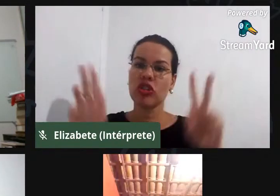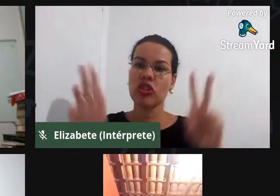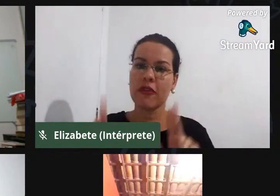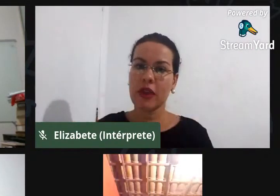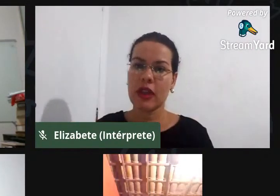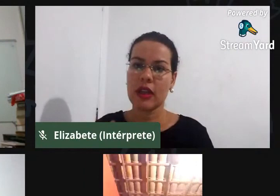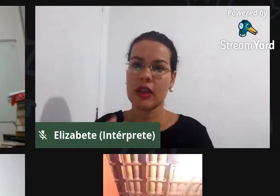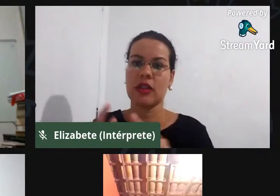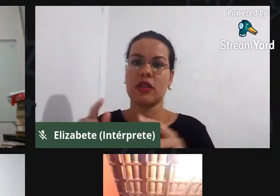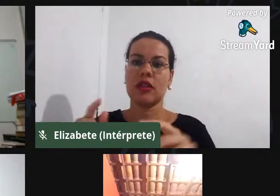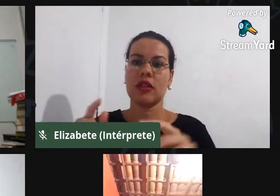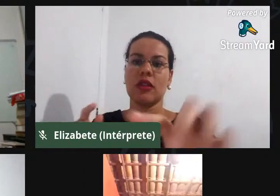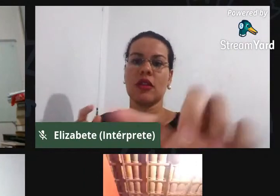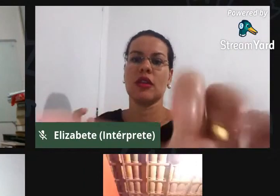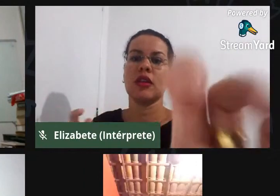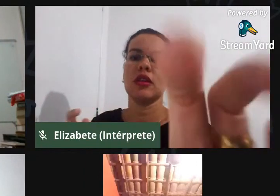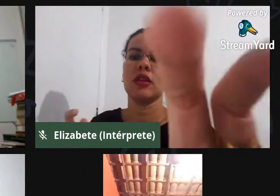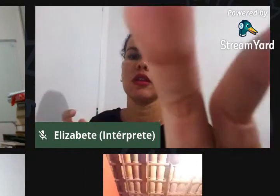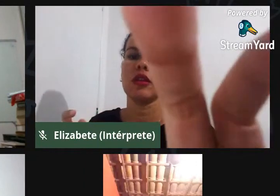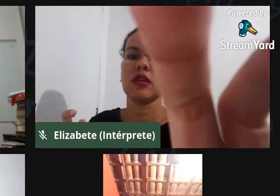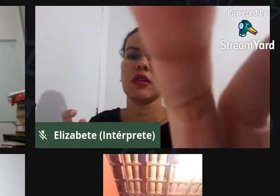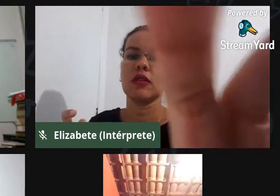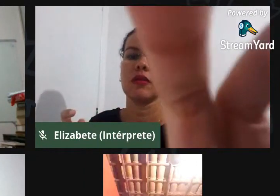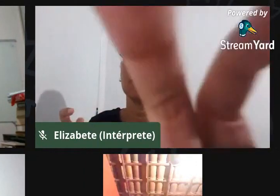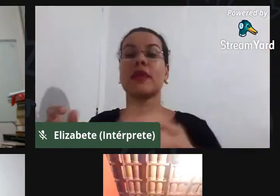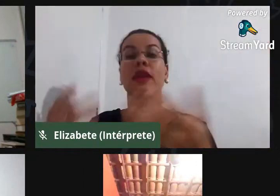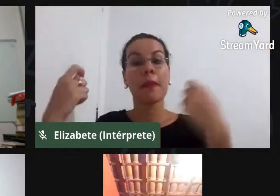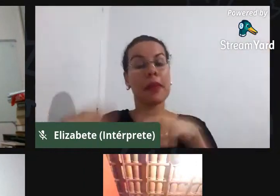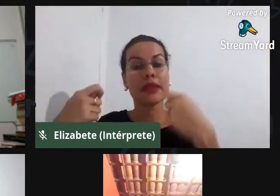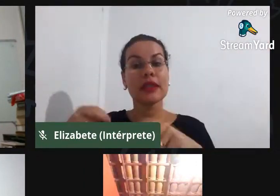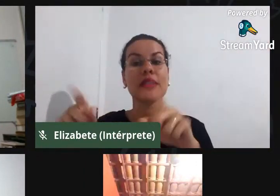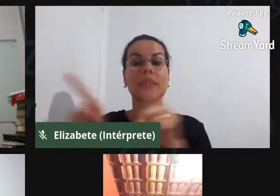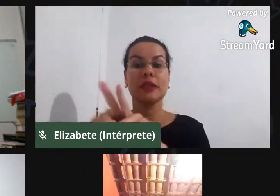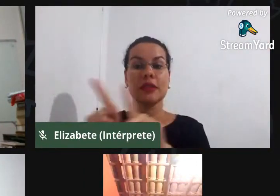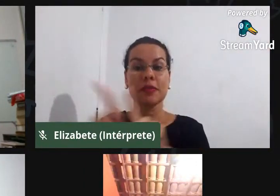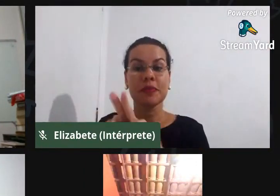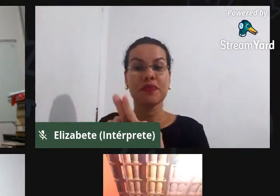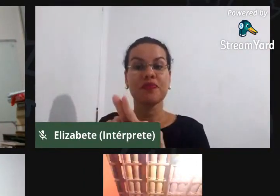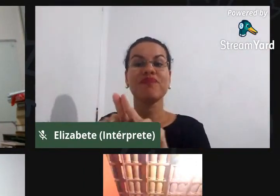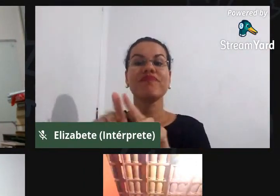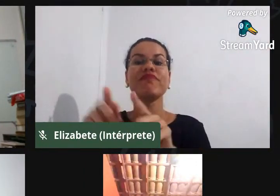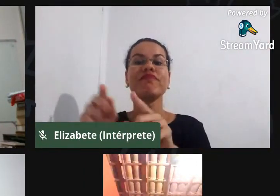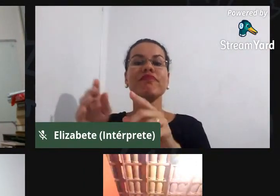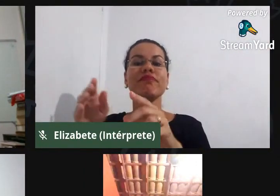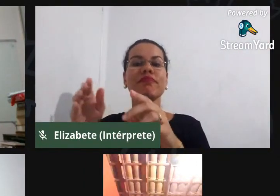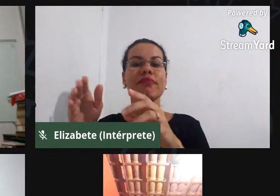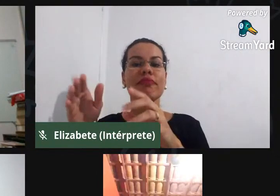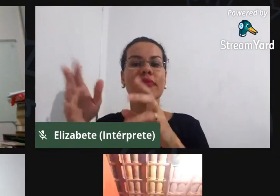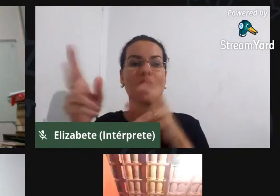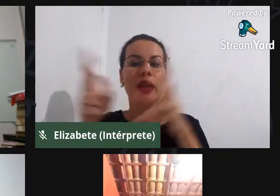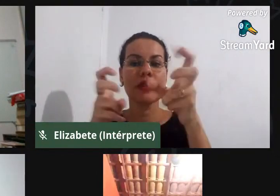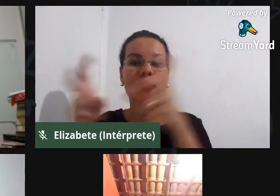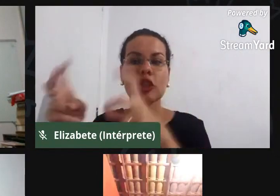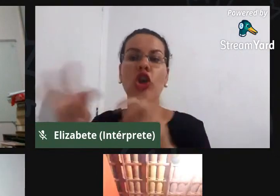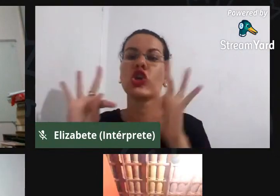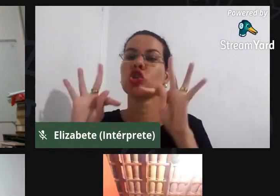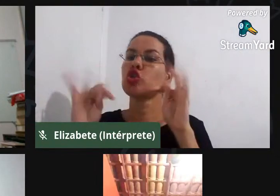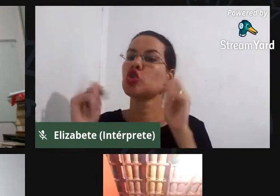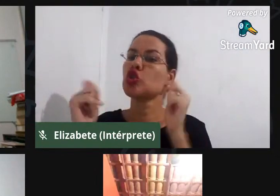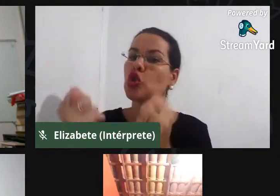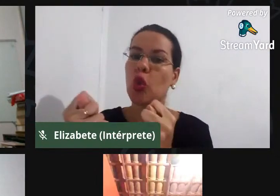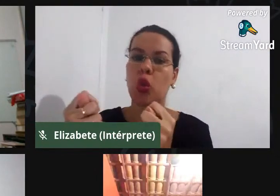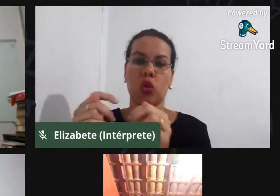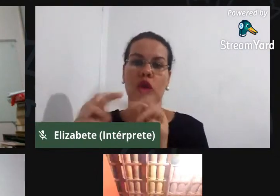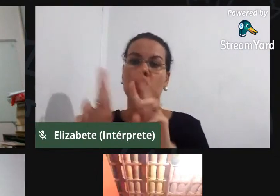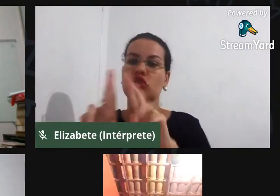tem que dar conta de atender todas as diversidades que nós temos. Então, uma das questões que eu acho que é